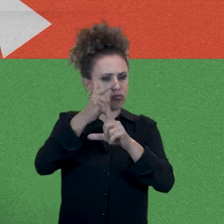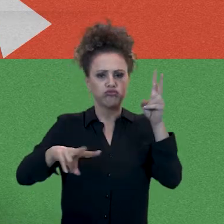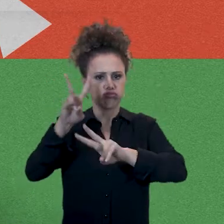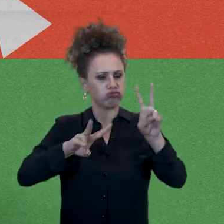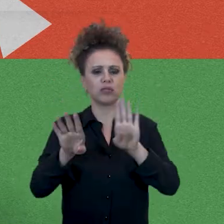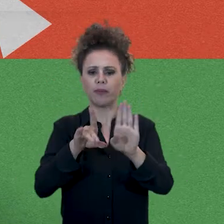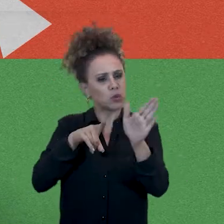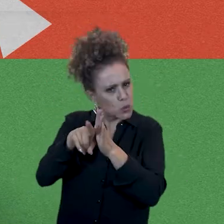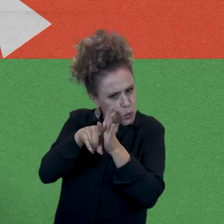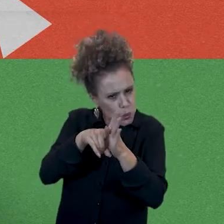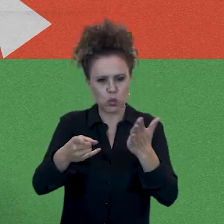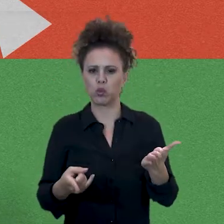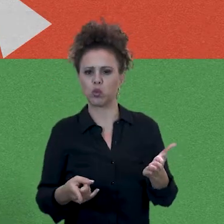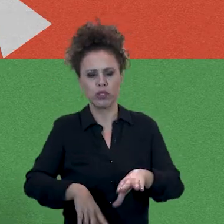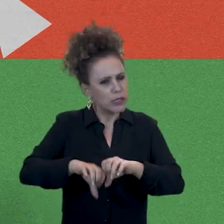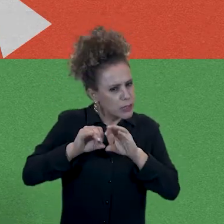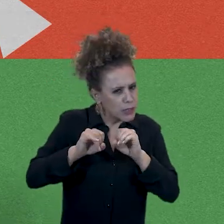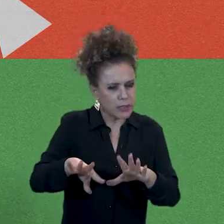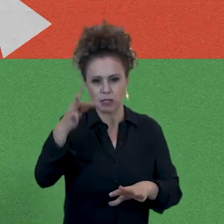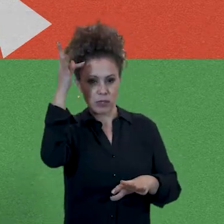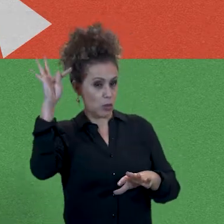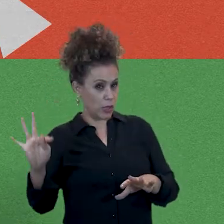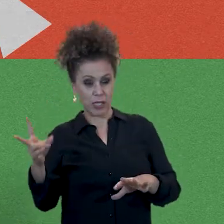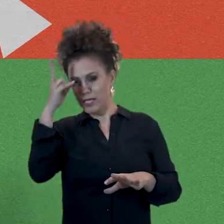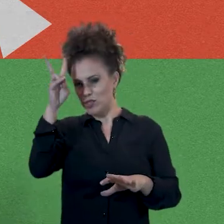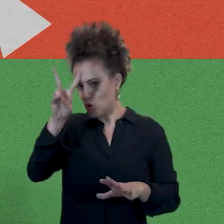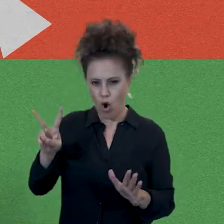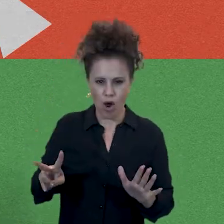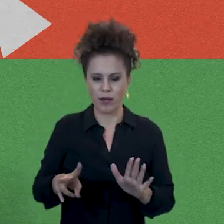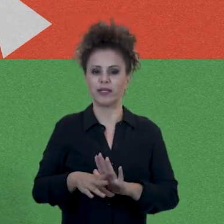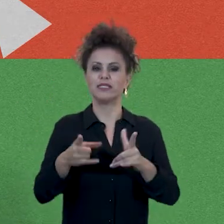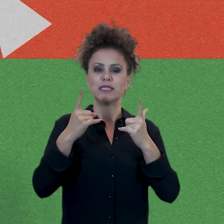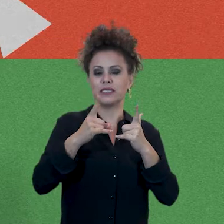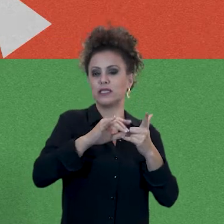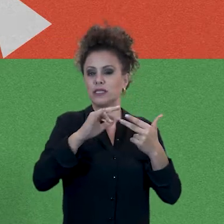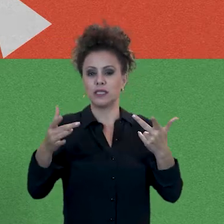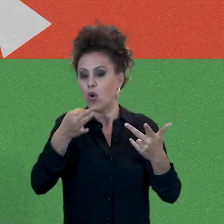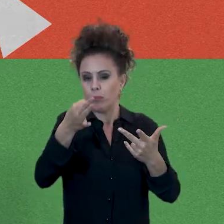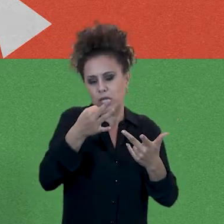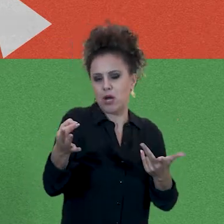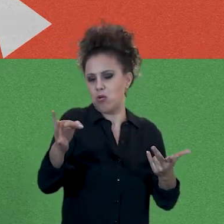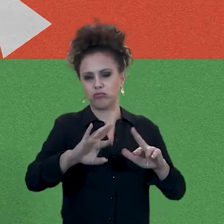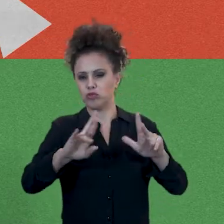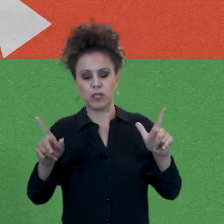pesquisadores, né? E também na área de ensino, teoria, história e teoria crítica, em algumas ações